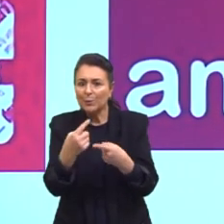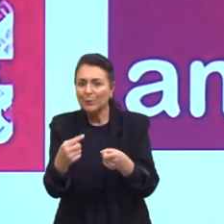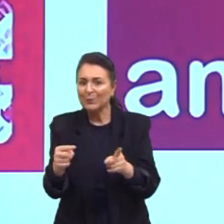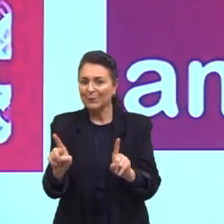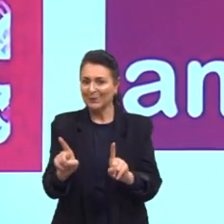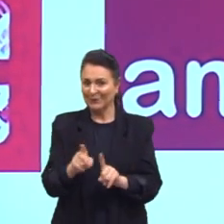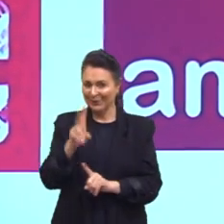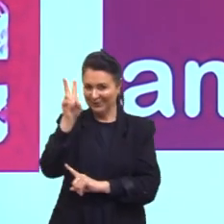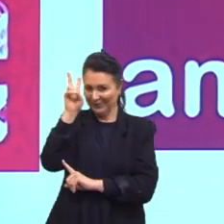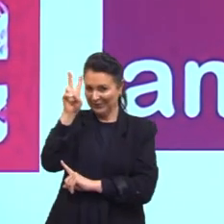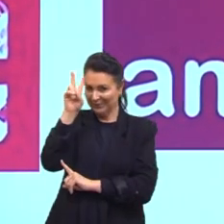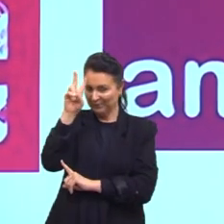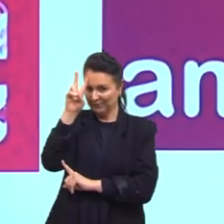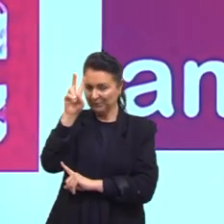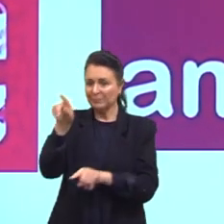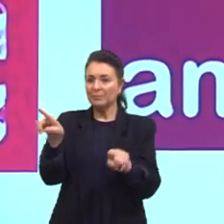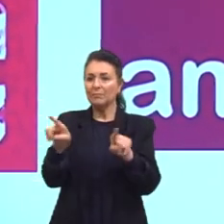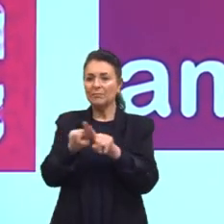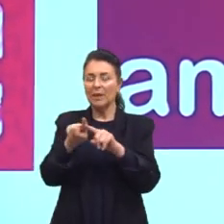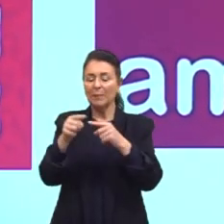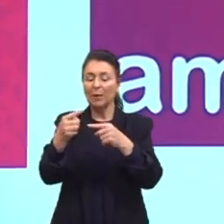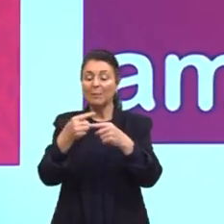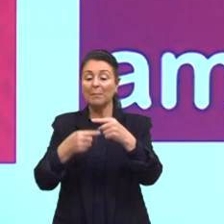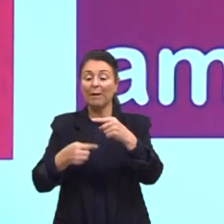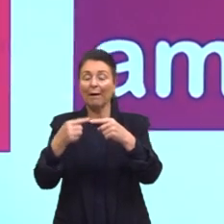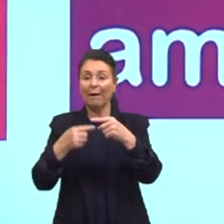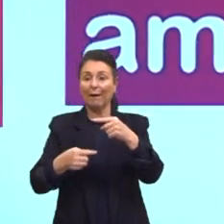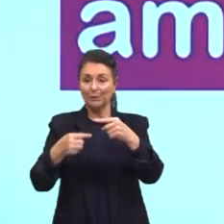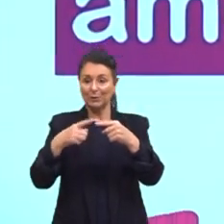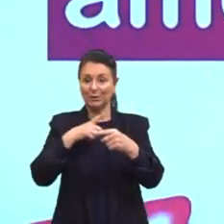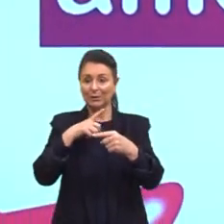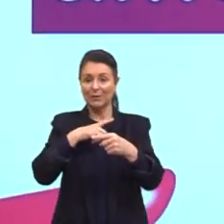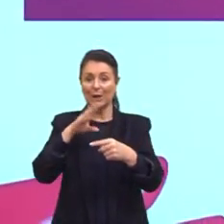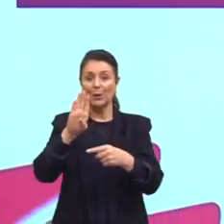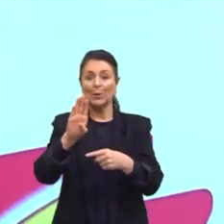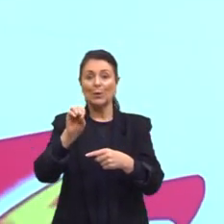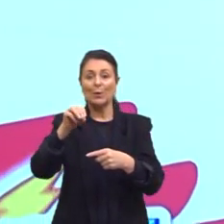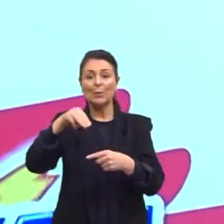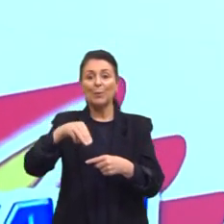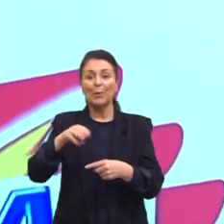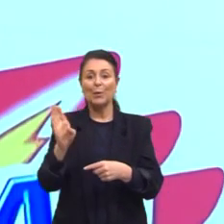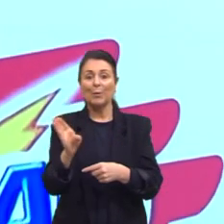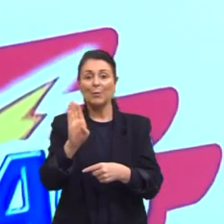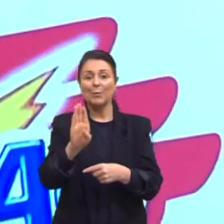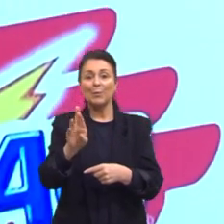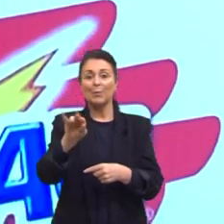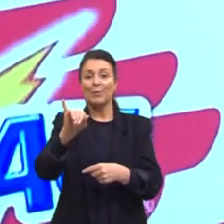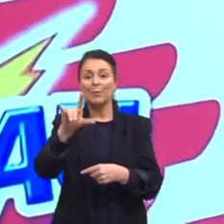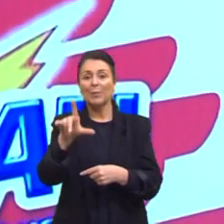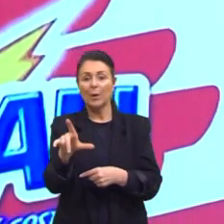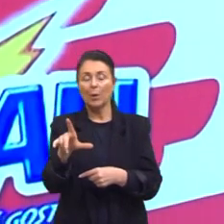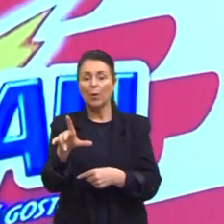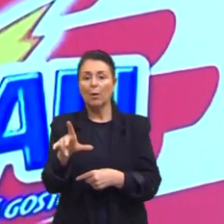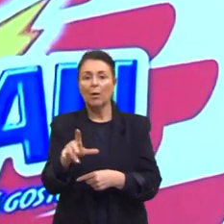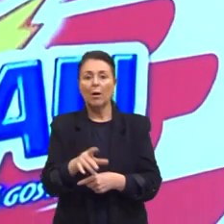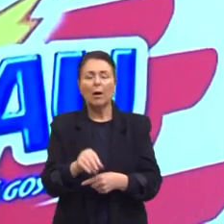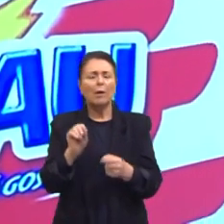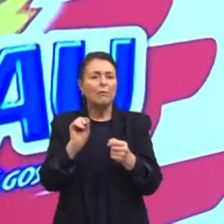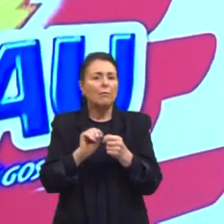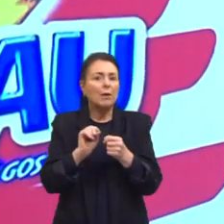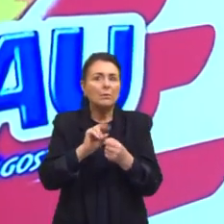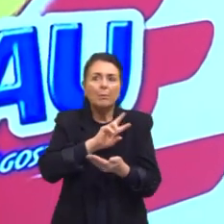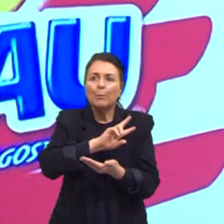a gente lembra. Aqui embaixo do McDonald's, a gente tem o Bombril. Mil e uma utilidades.